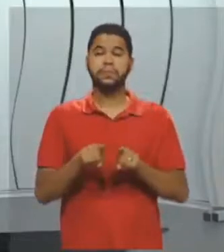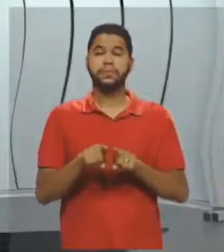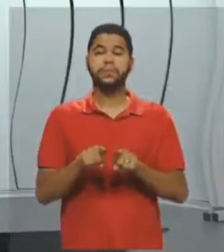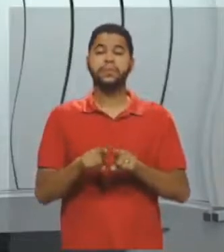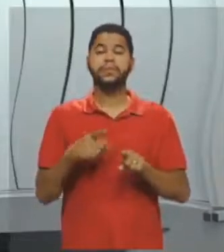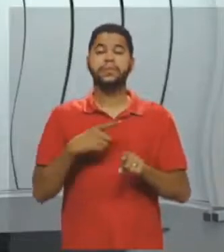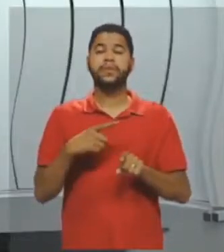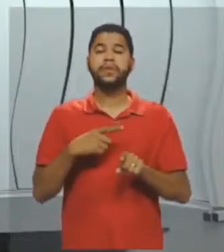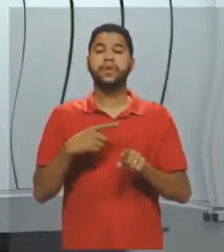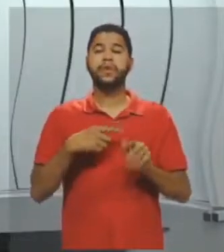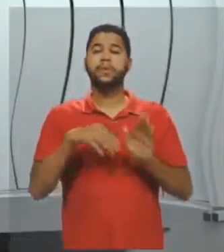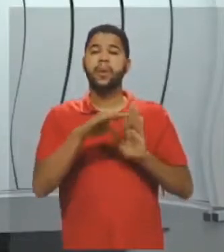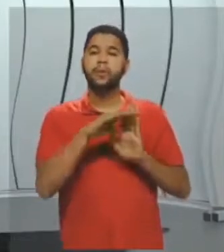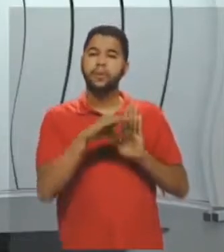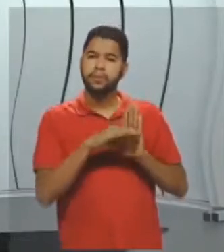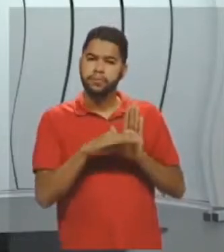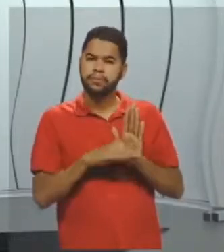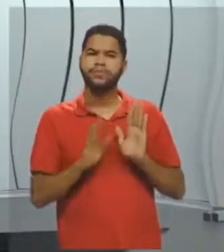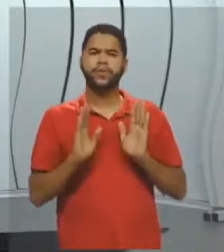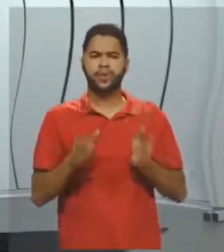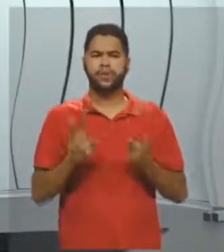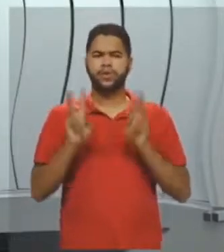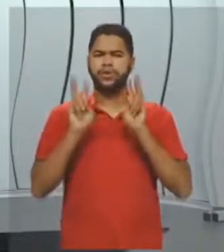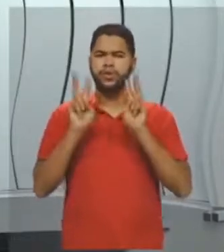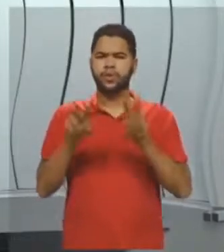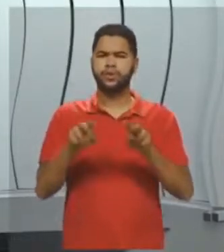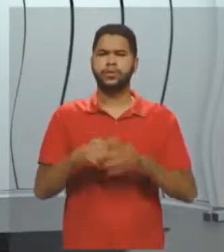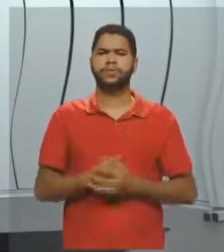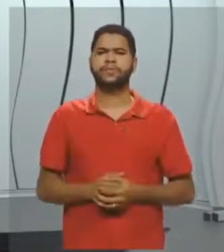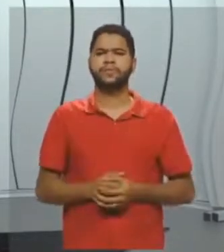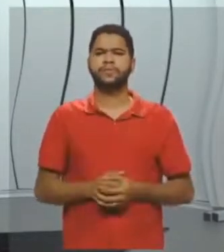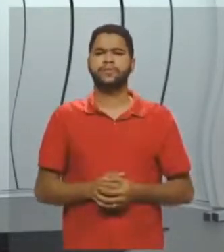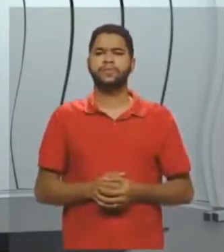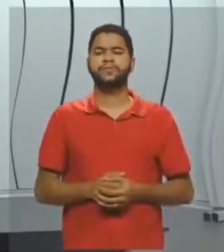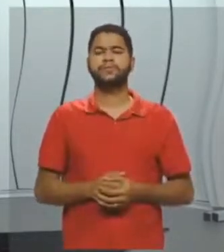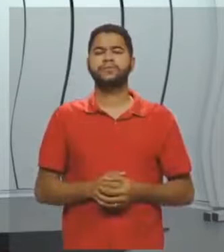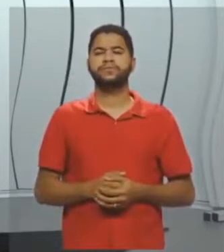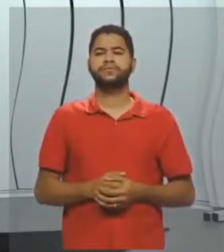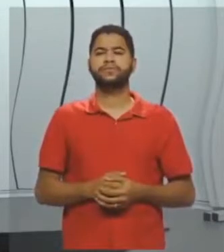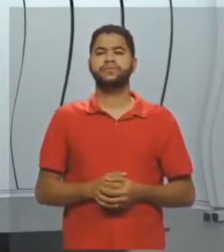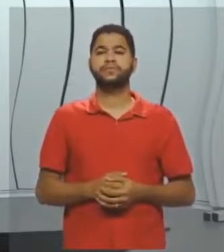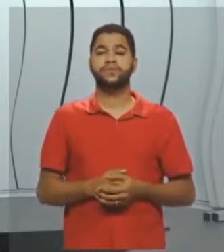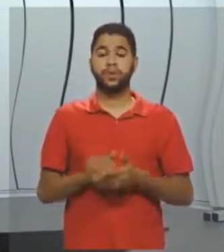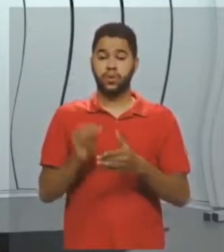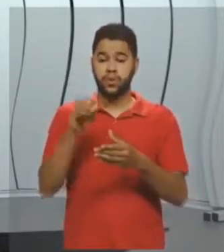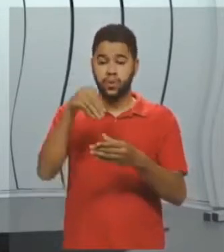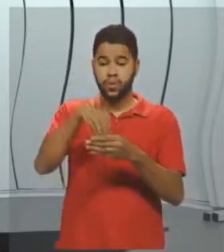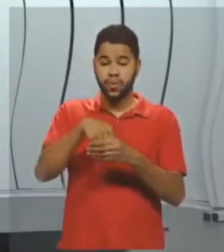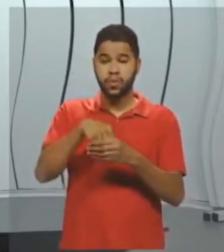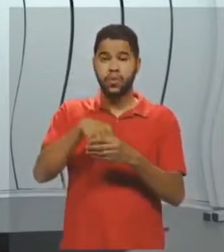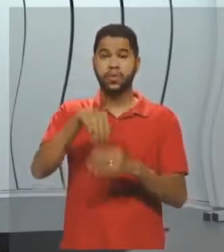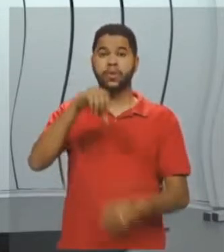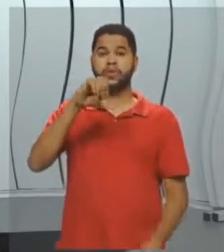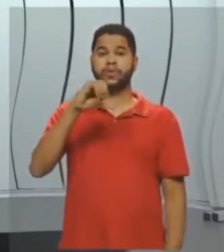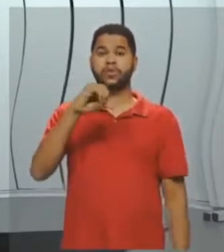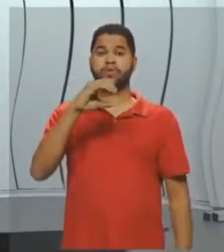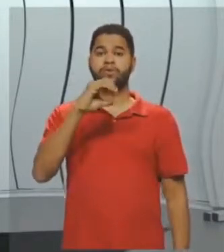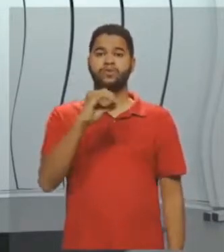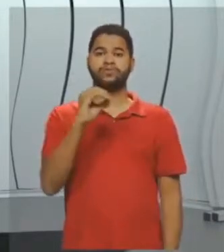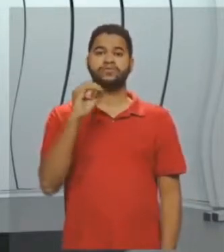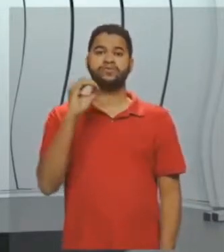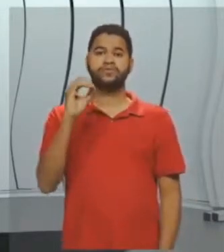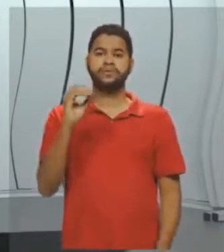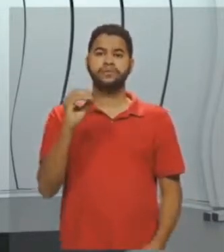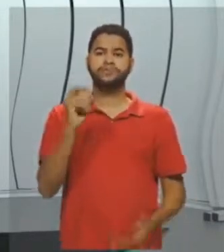tenho uma propriedade que nós já vimos. Eu tenho um ângulo interno de 90 graus. Então,